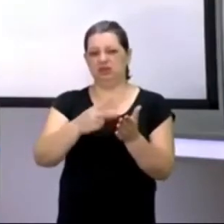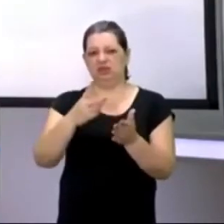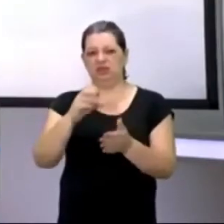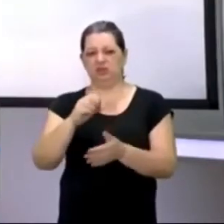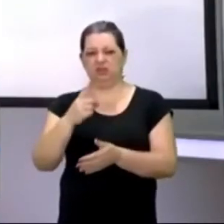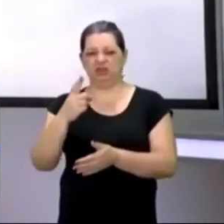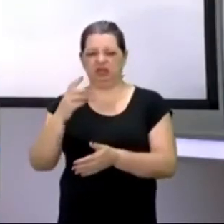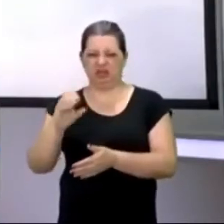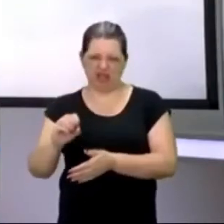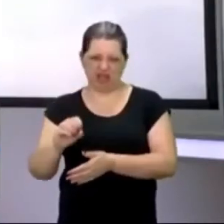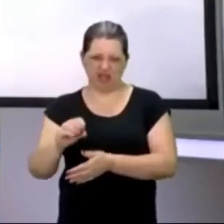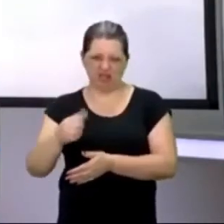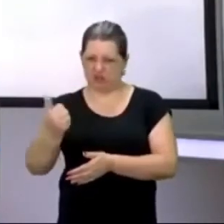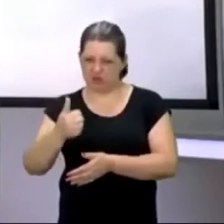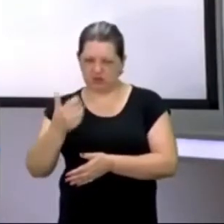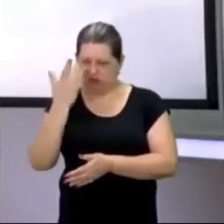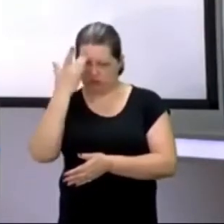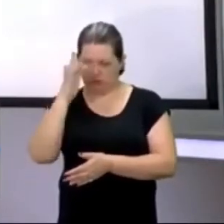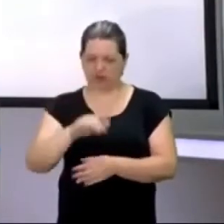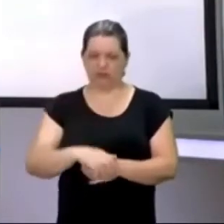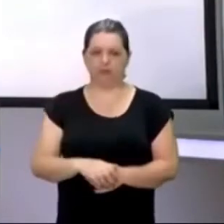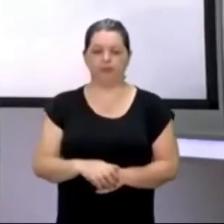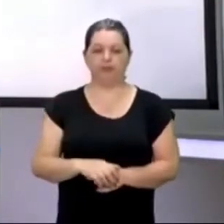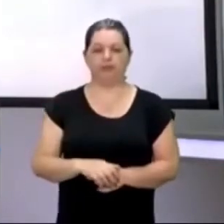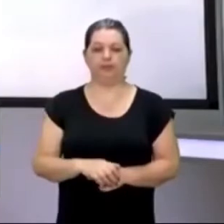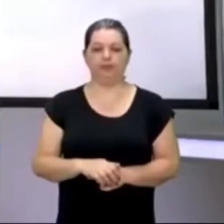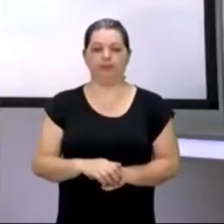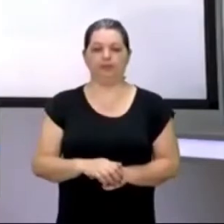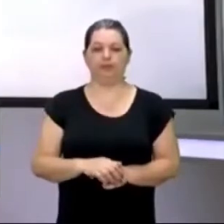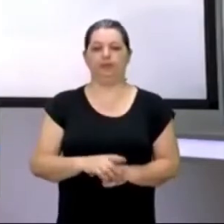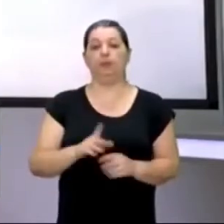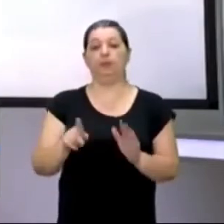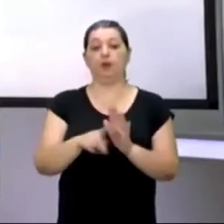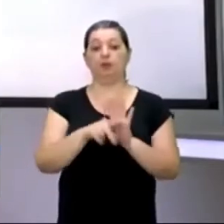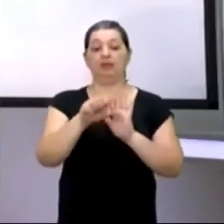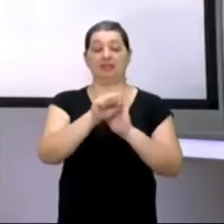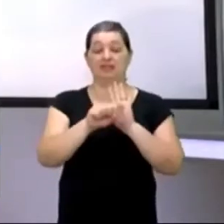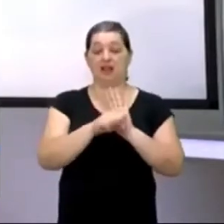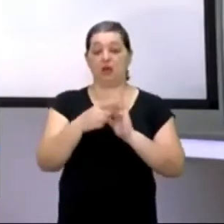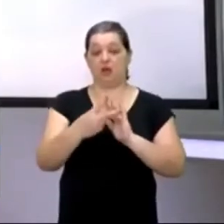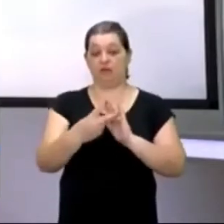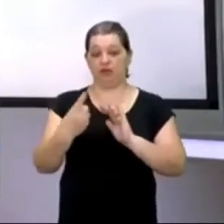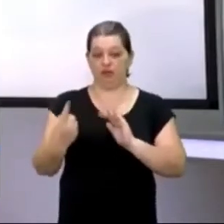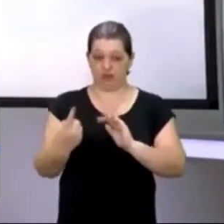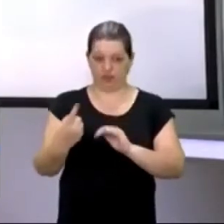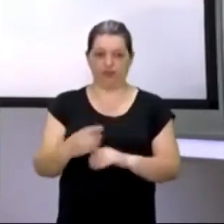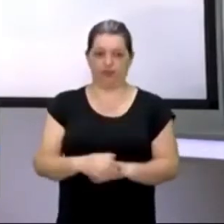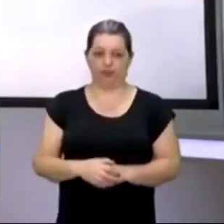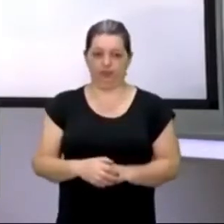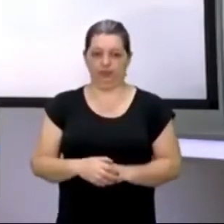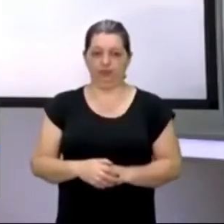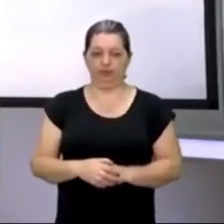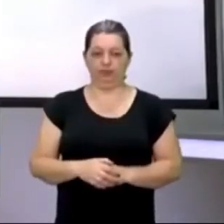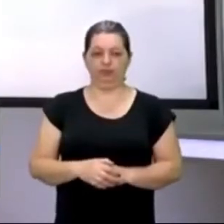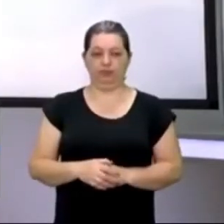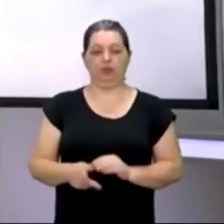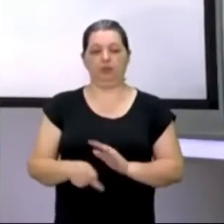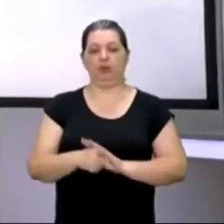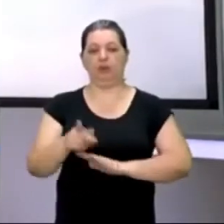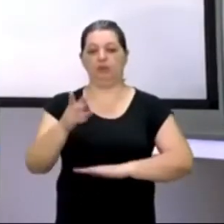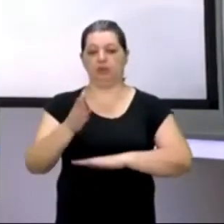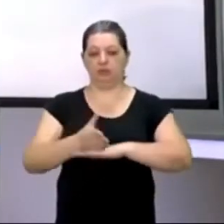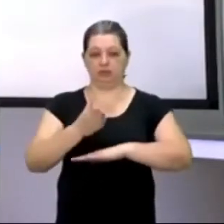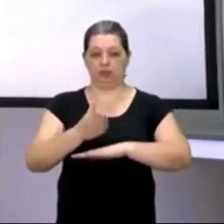11, a data eu não me lembro, talvez apareça por aqui, mas assim, século XXI, ou seja, da nossa época, contemporânea.